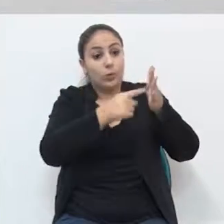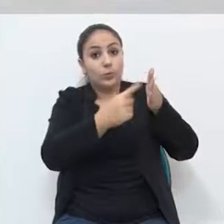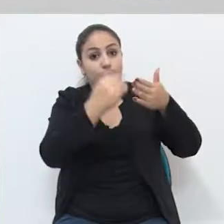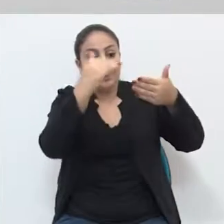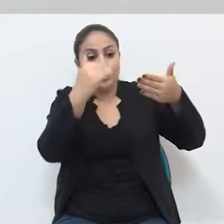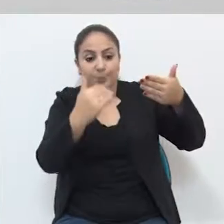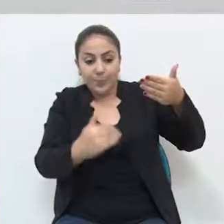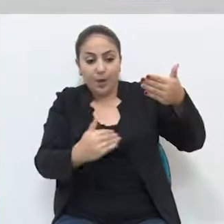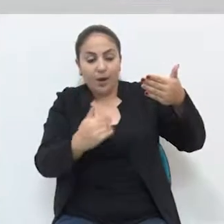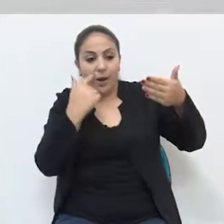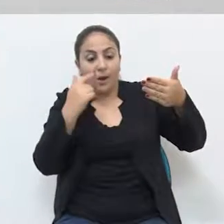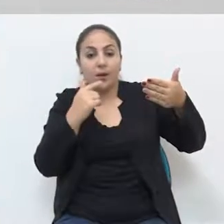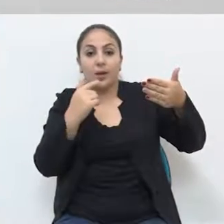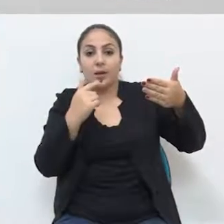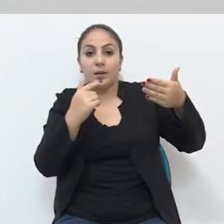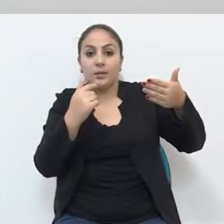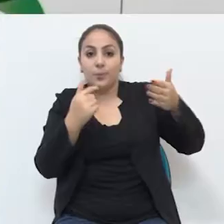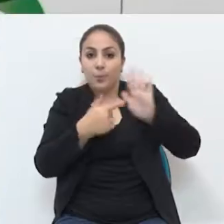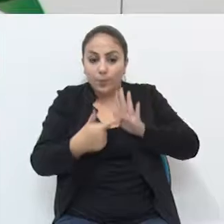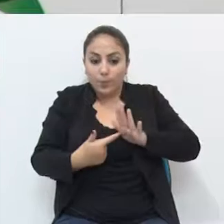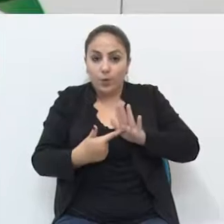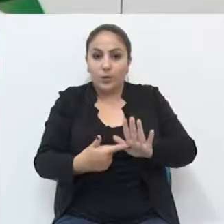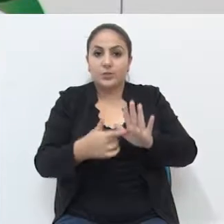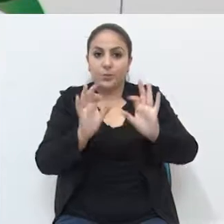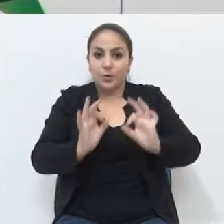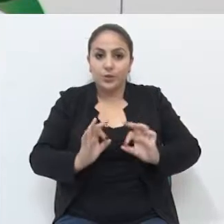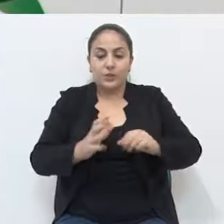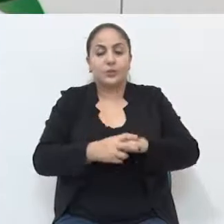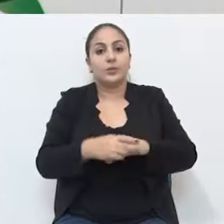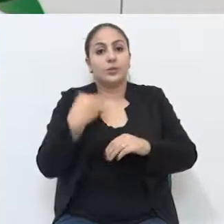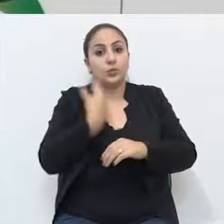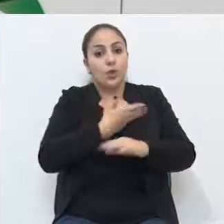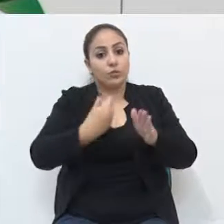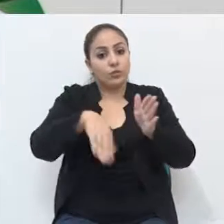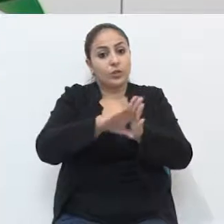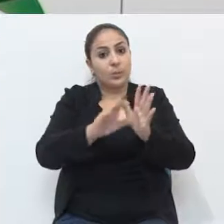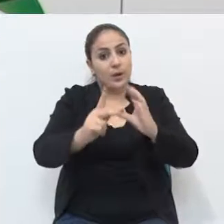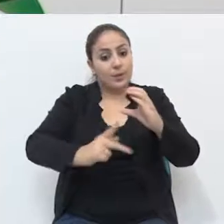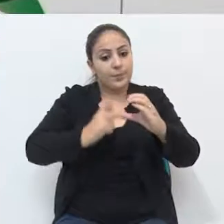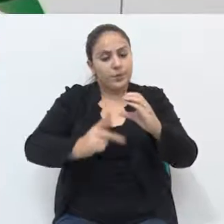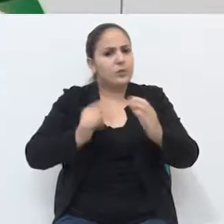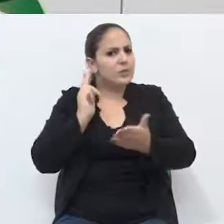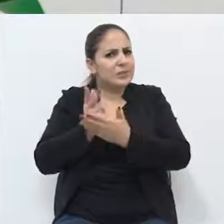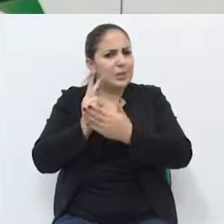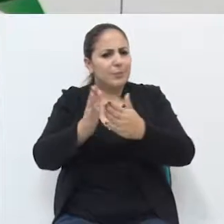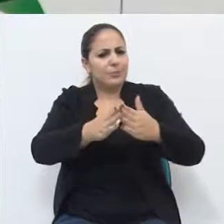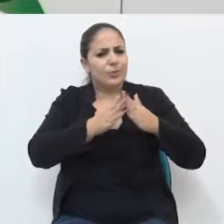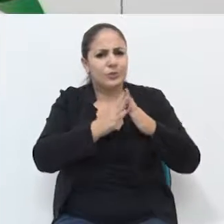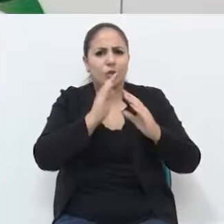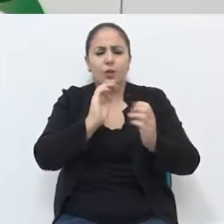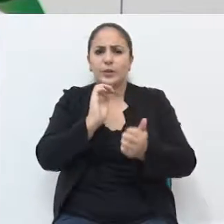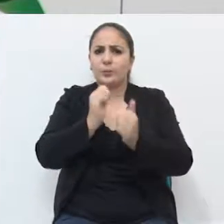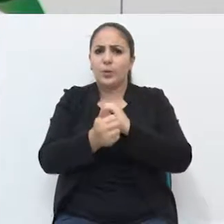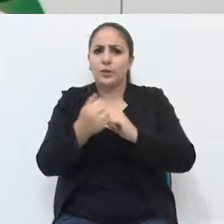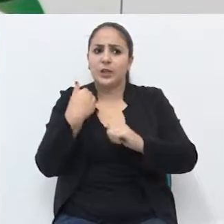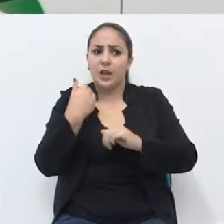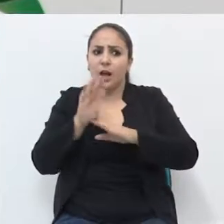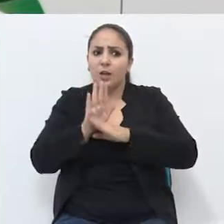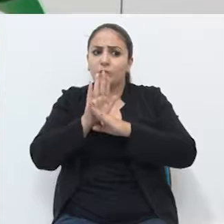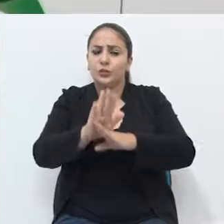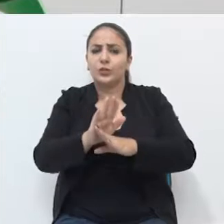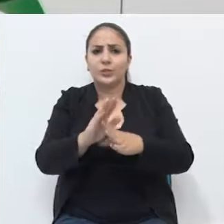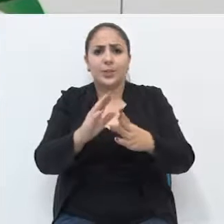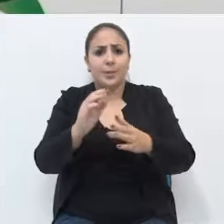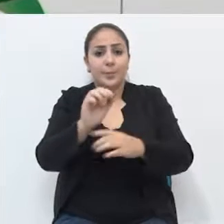através do projeto apresentado. Desde que chegamos à Câmara, sempre defendemos o esporte, porque o esporte